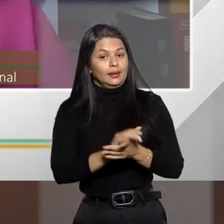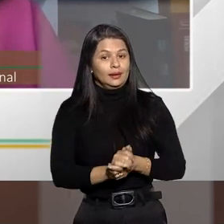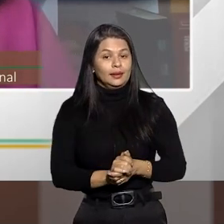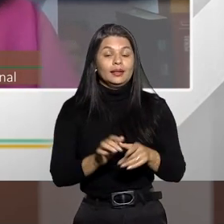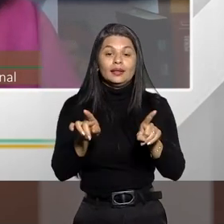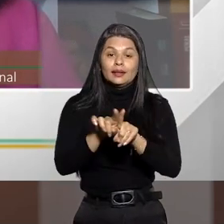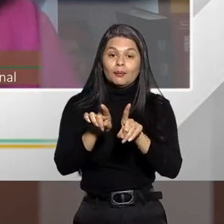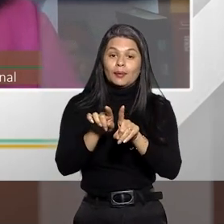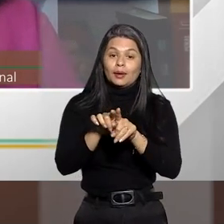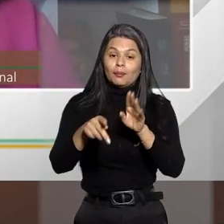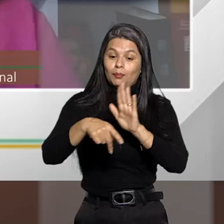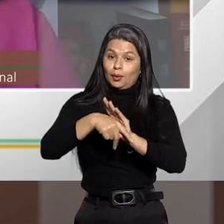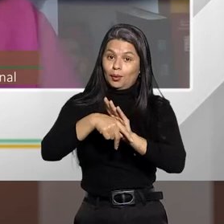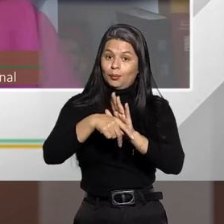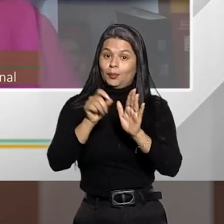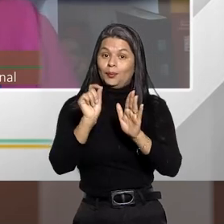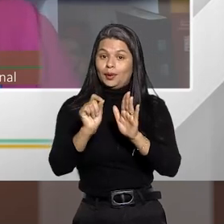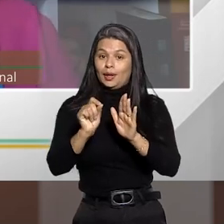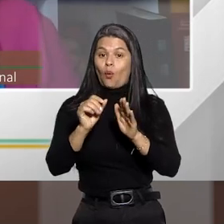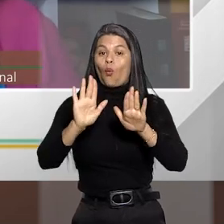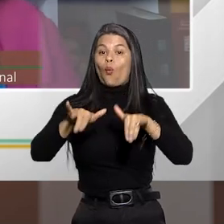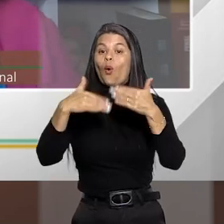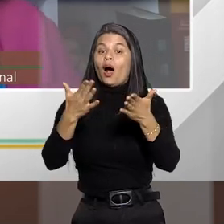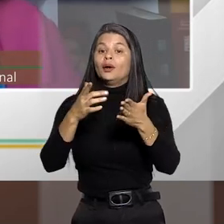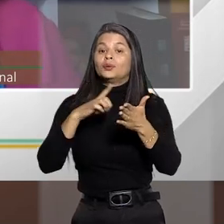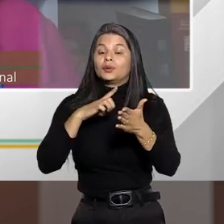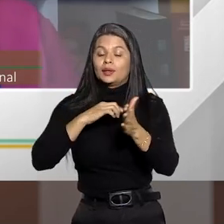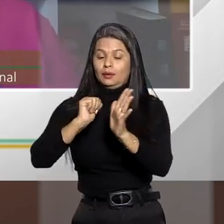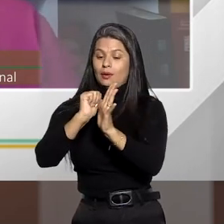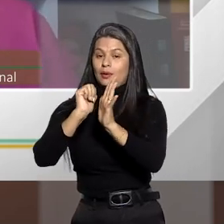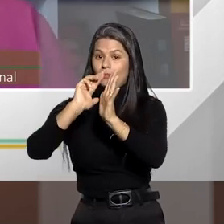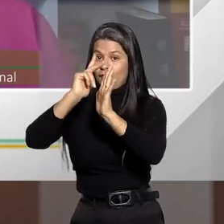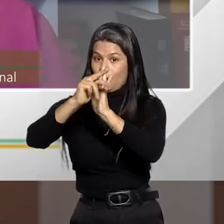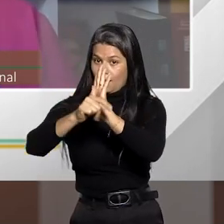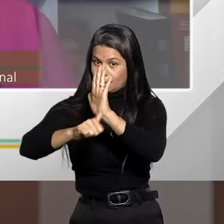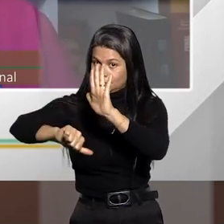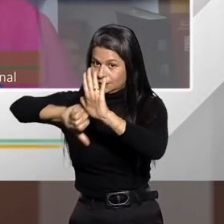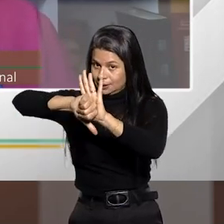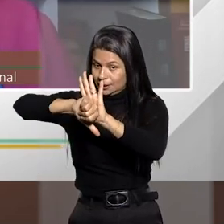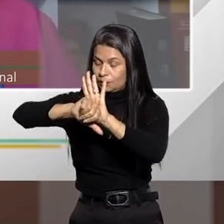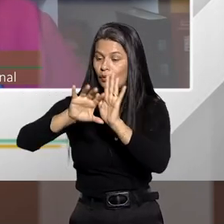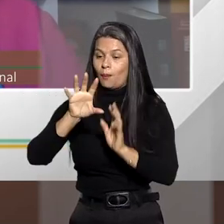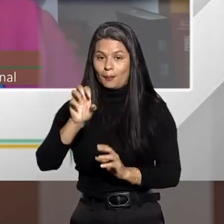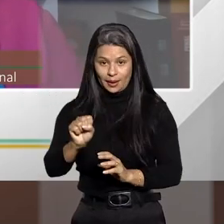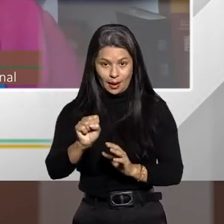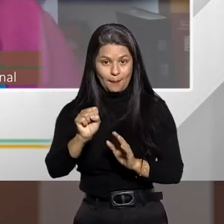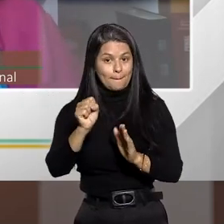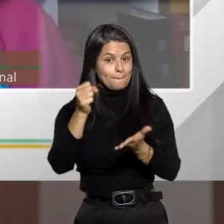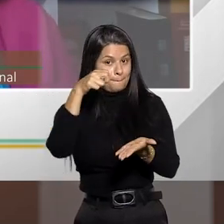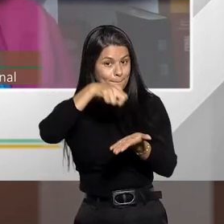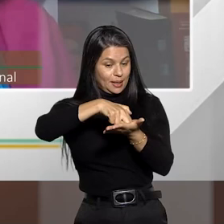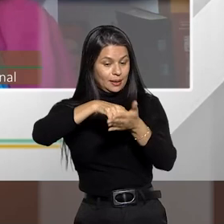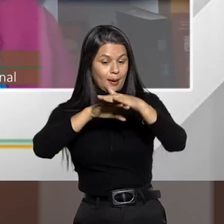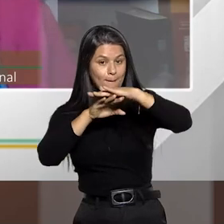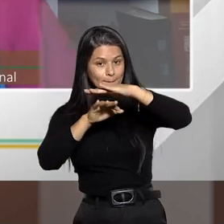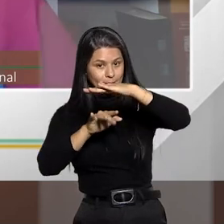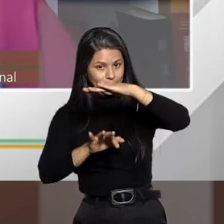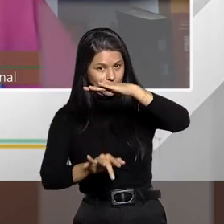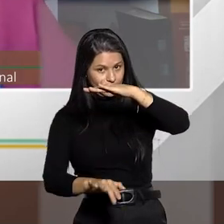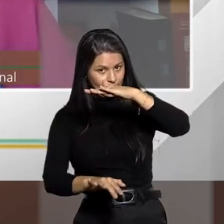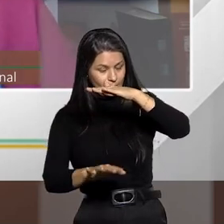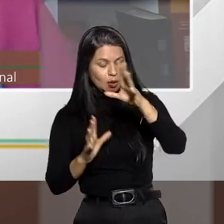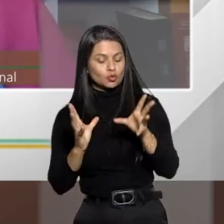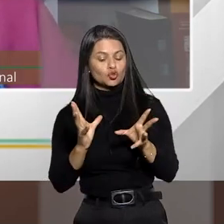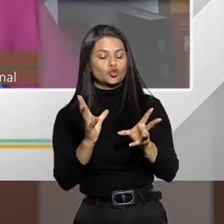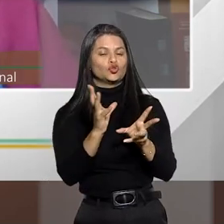neste caso, quando há concurso material de crimes, nós vamos pegar as penas mínimas dos delitos praticados, fazer